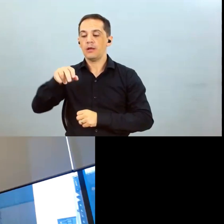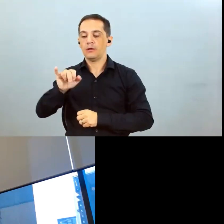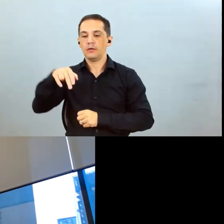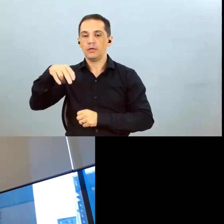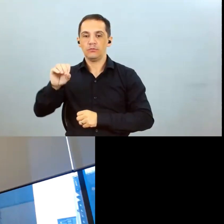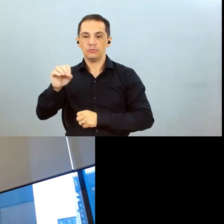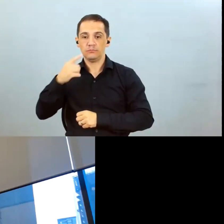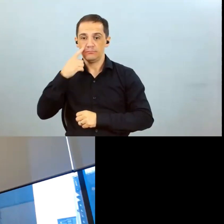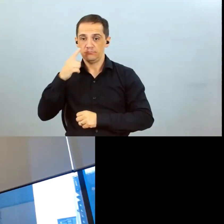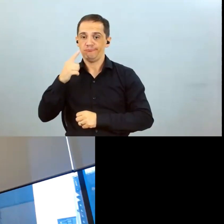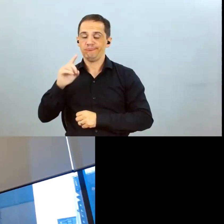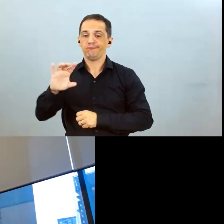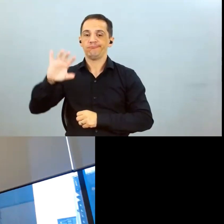a região